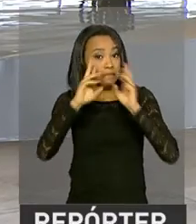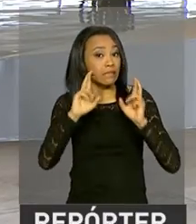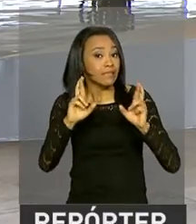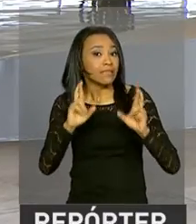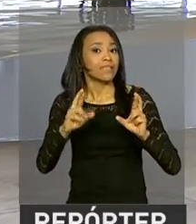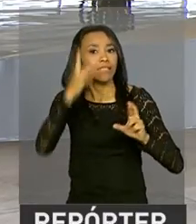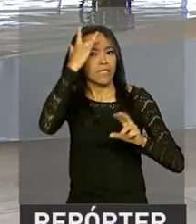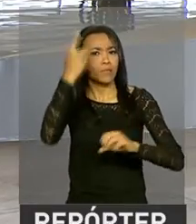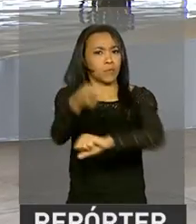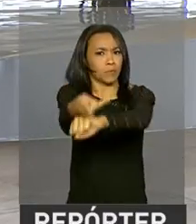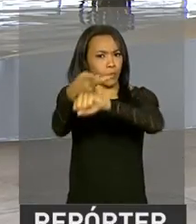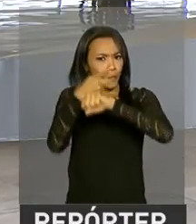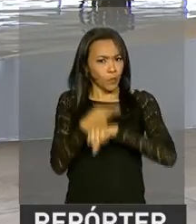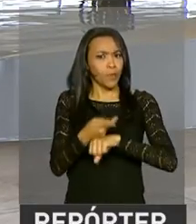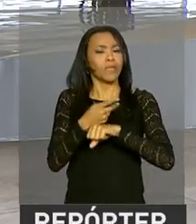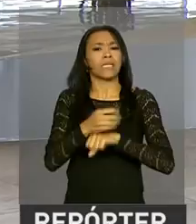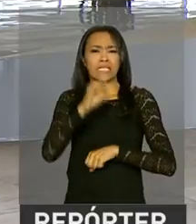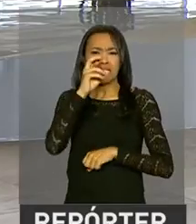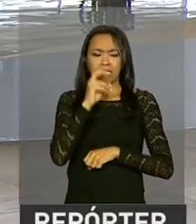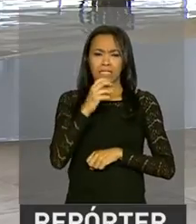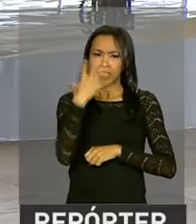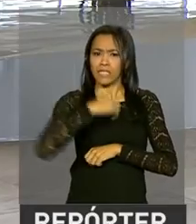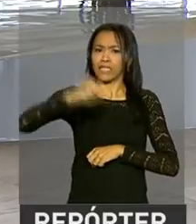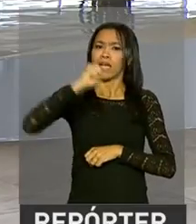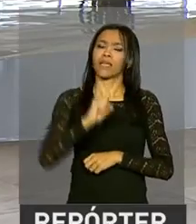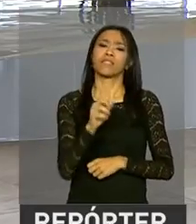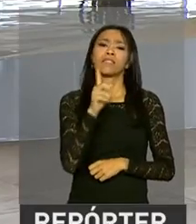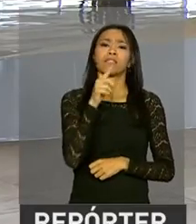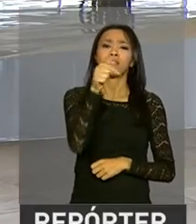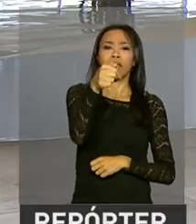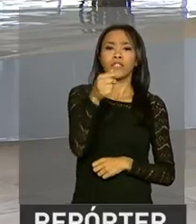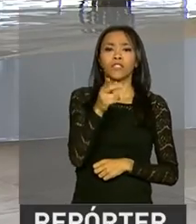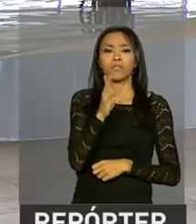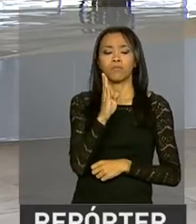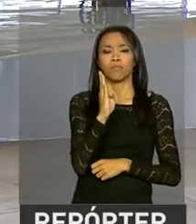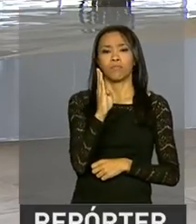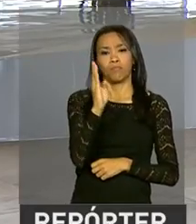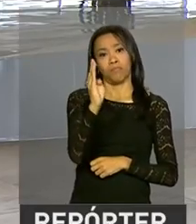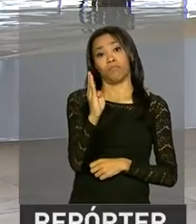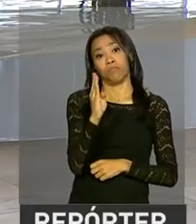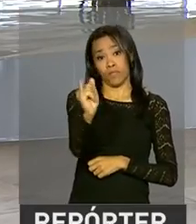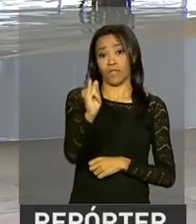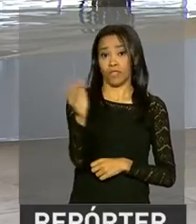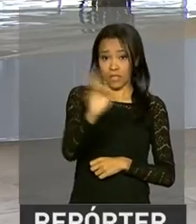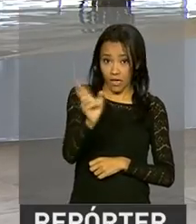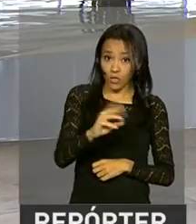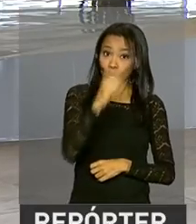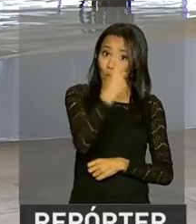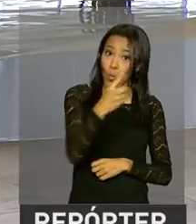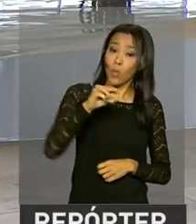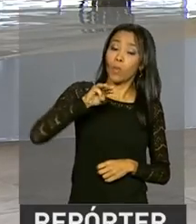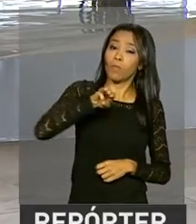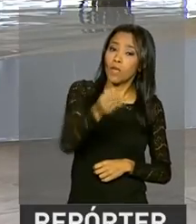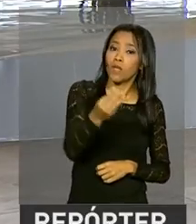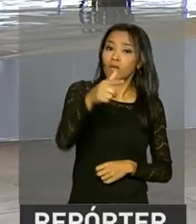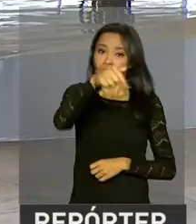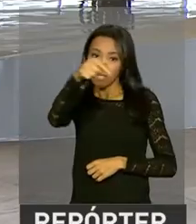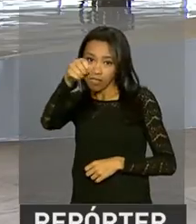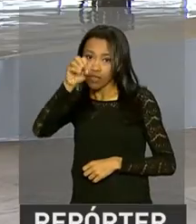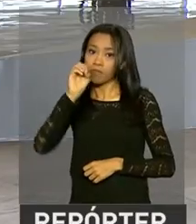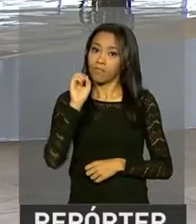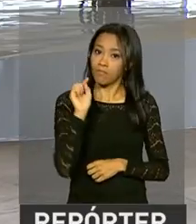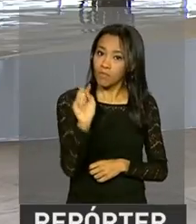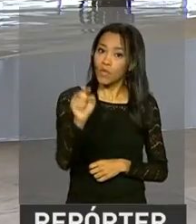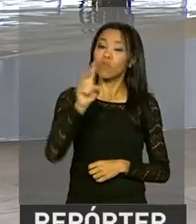de que os saques cheguem a 7 bilhões de reais. E vale lembrar que 1 milhão e 600 mil trabalhadores já vão